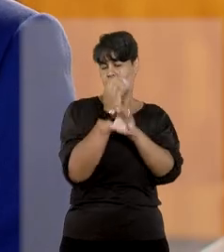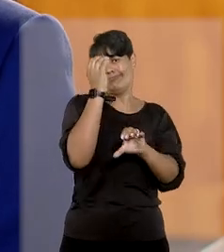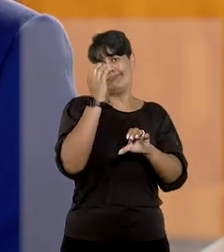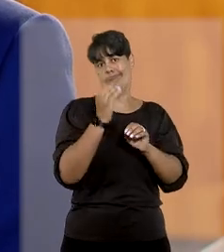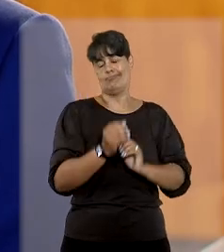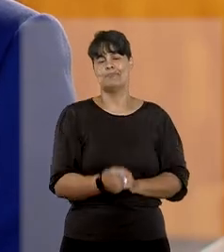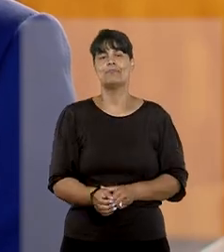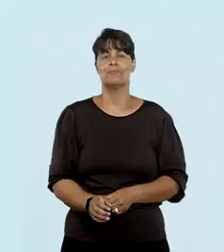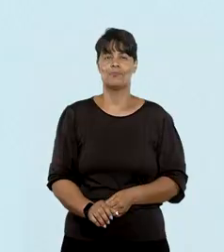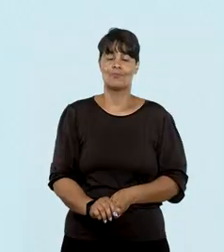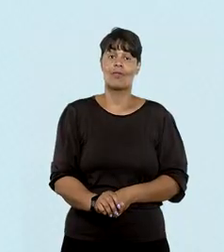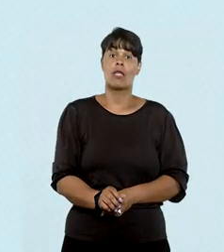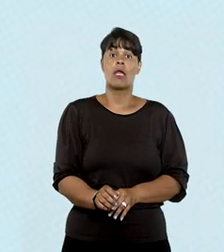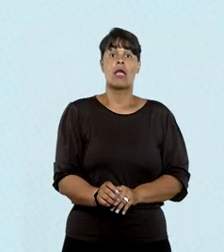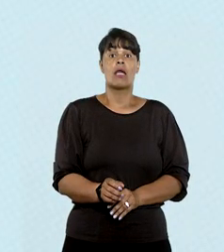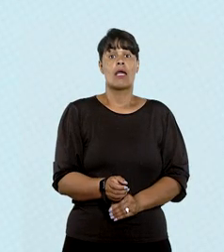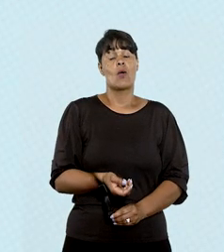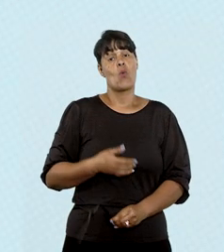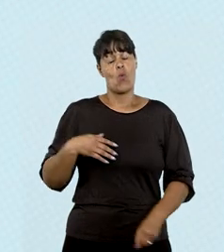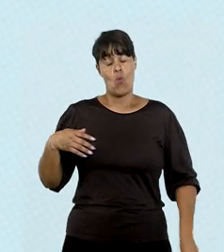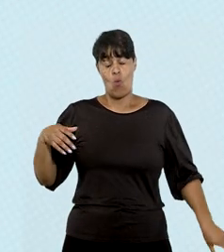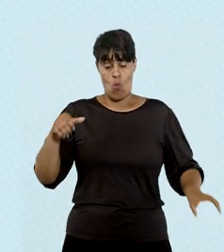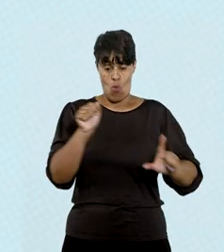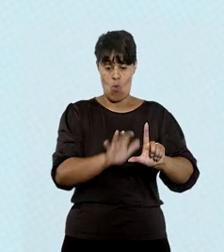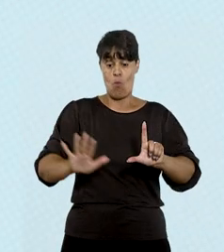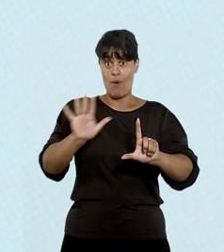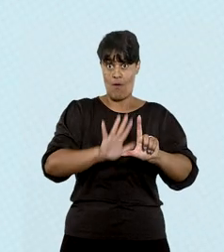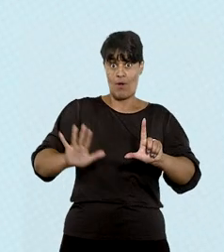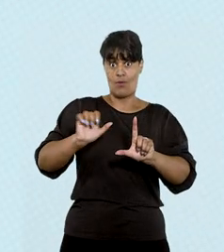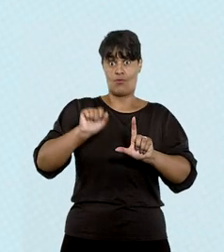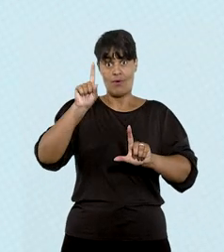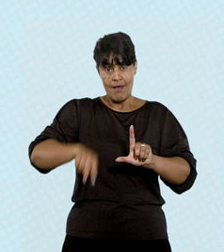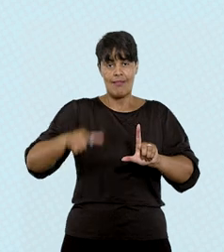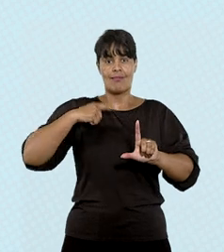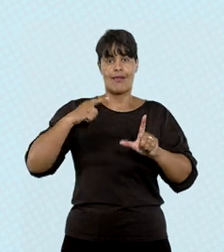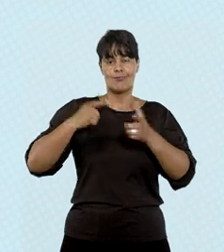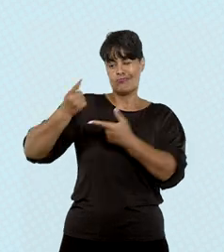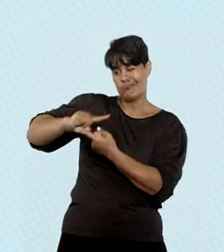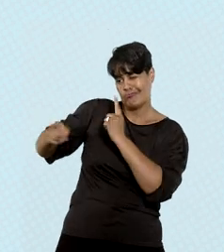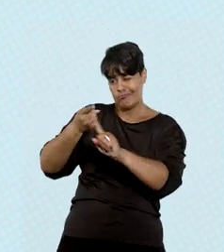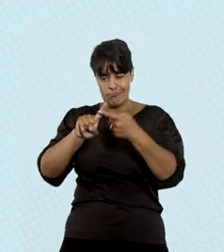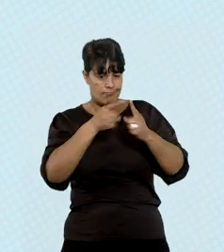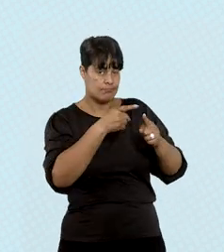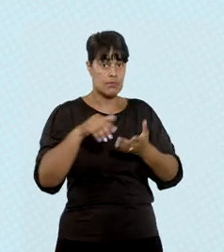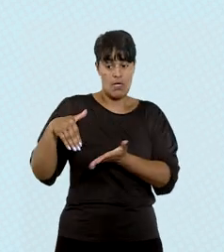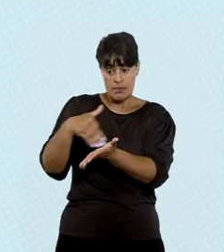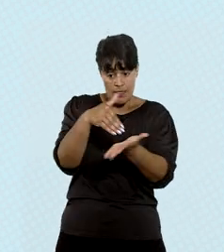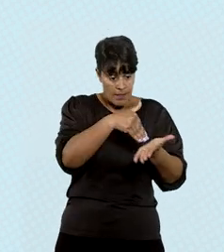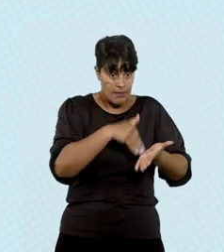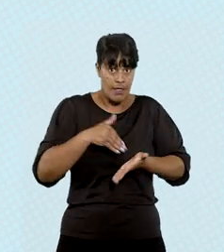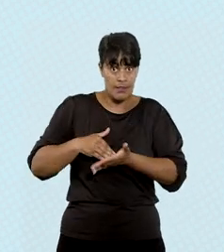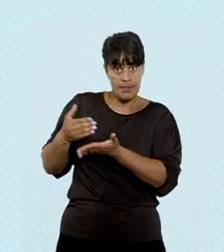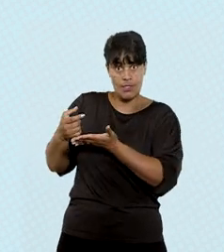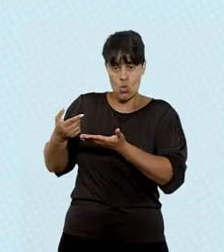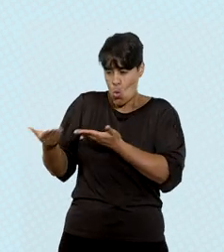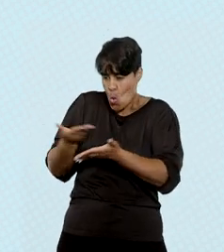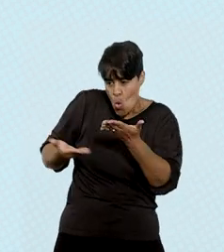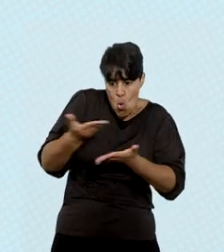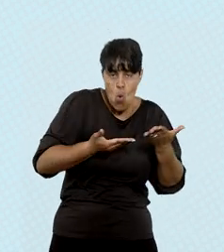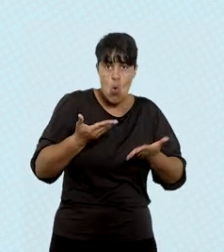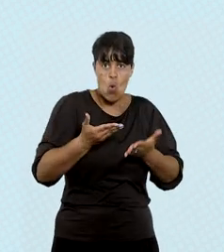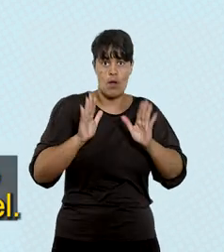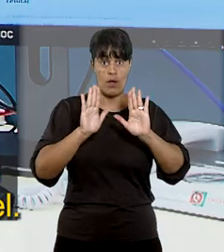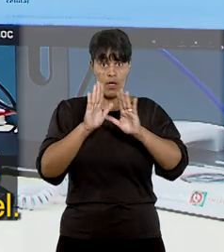limitação na comunicação. O balcão virtual acessível é uma elaboração em conjunto com diversas secretarias do